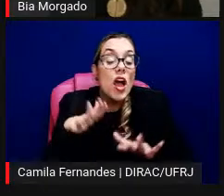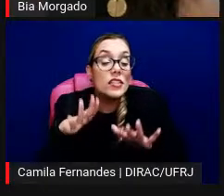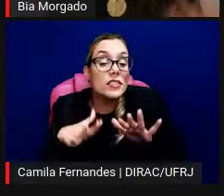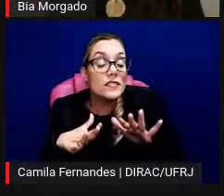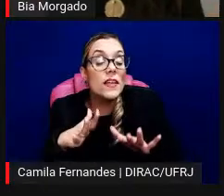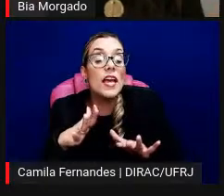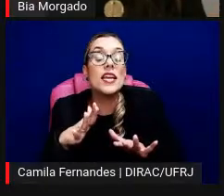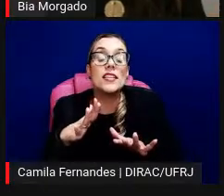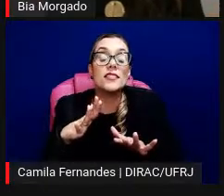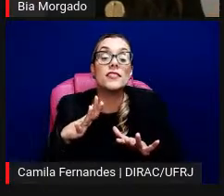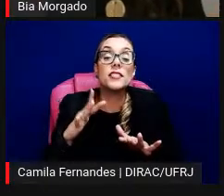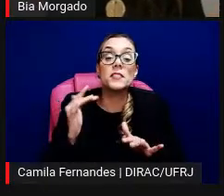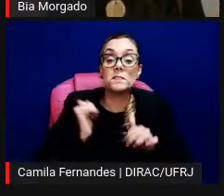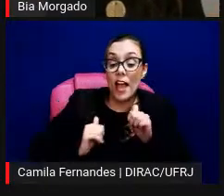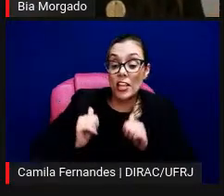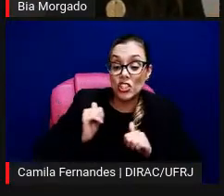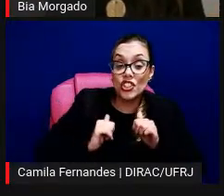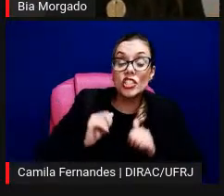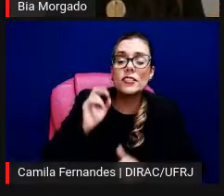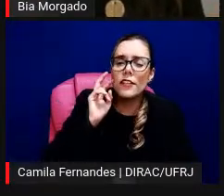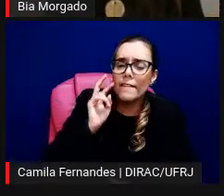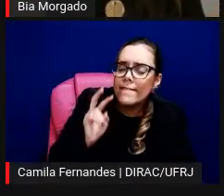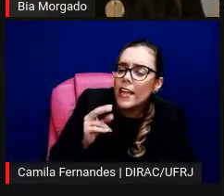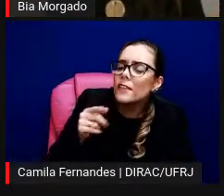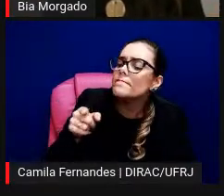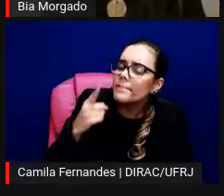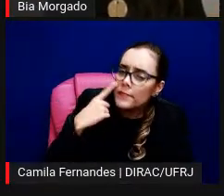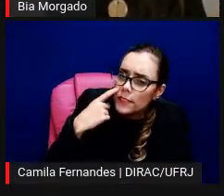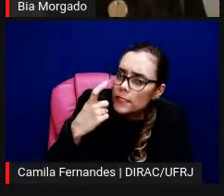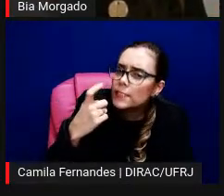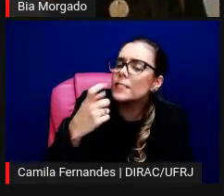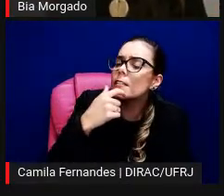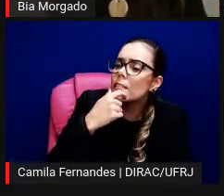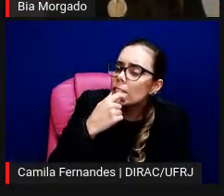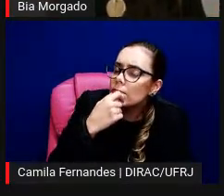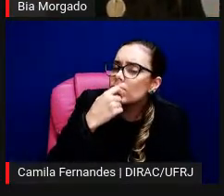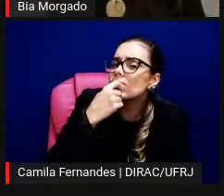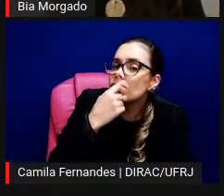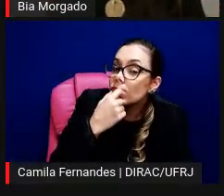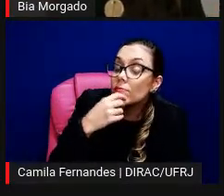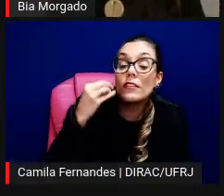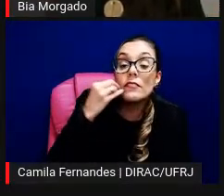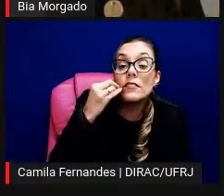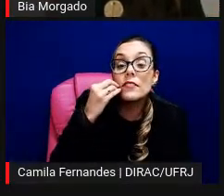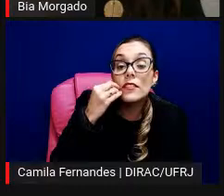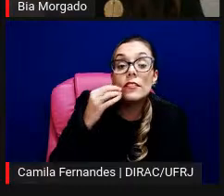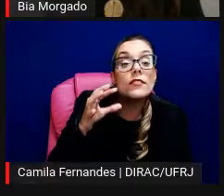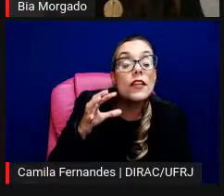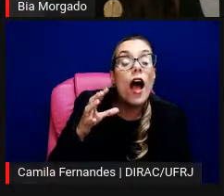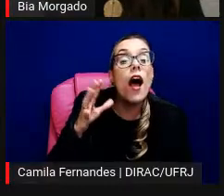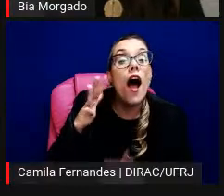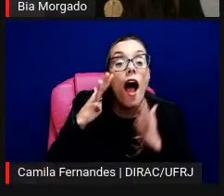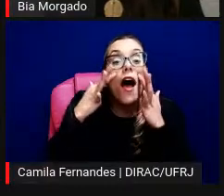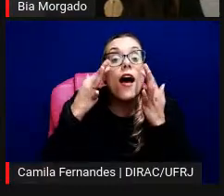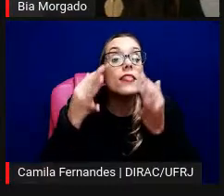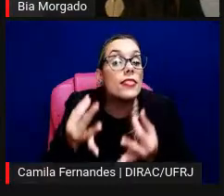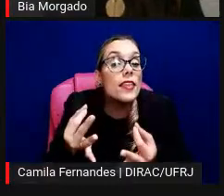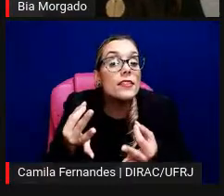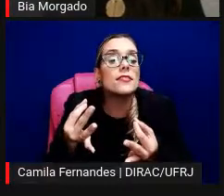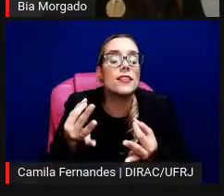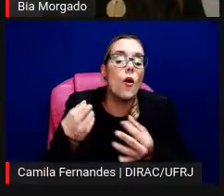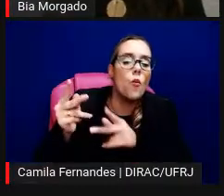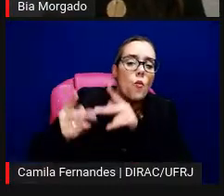frequentam as próprias obras se interessam por isso que a Ana falou tanto por escutar sobre a experiência escutar os públicos